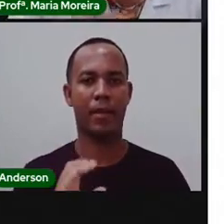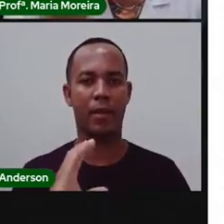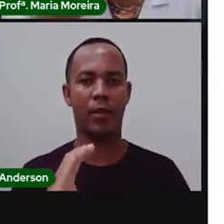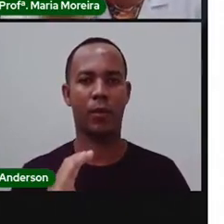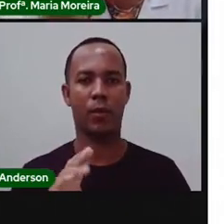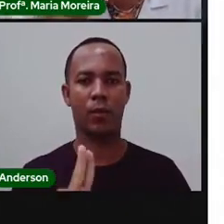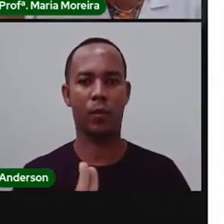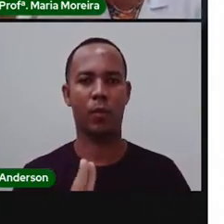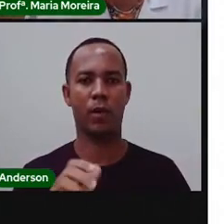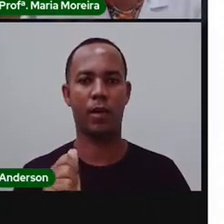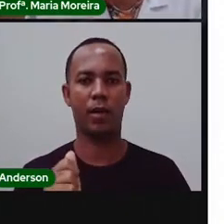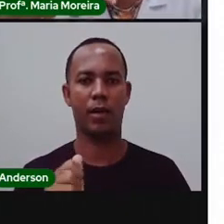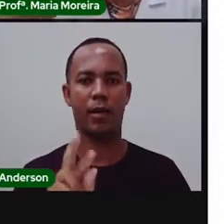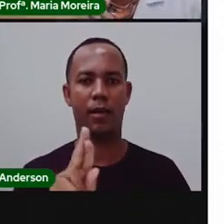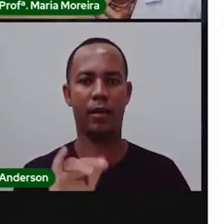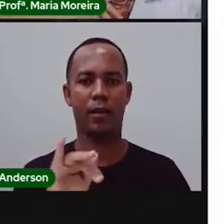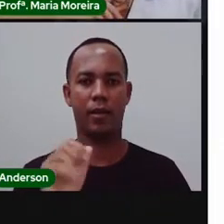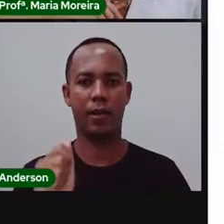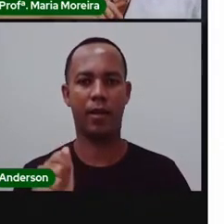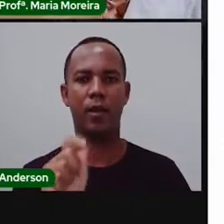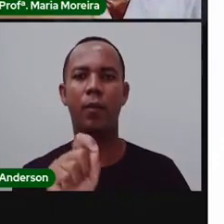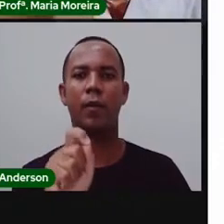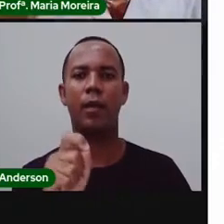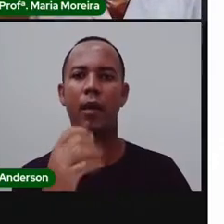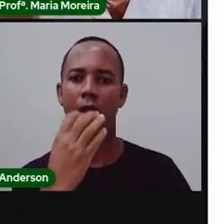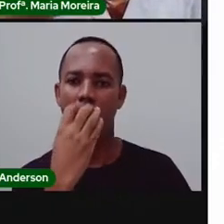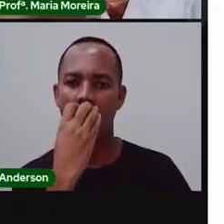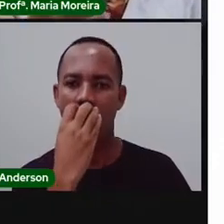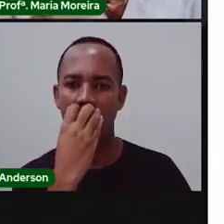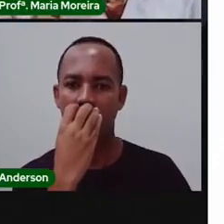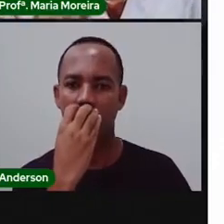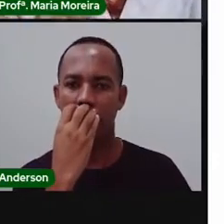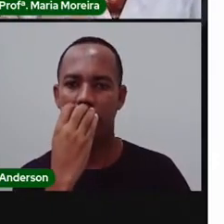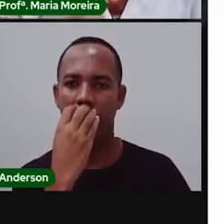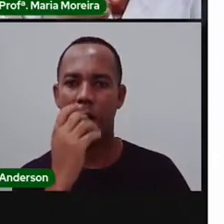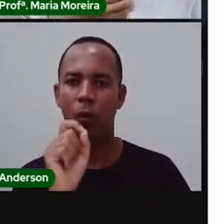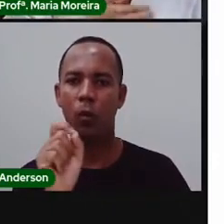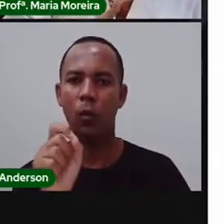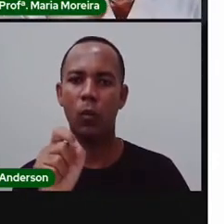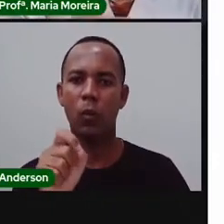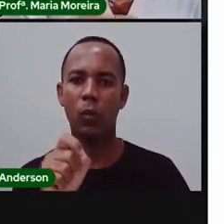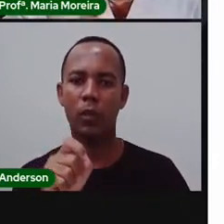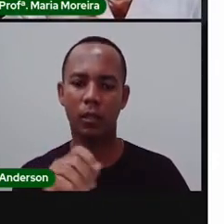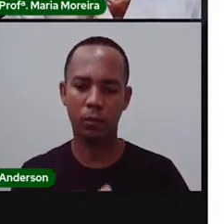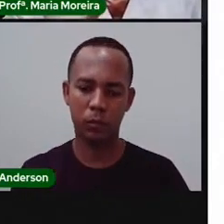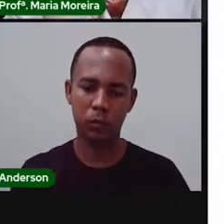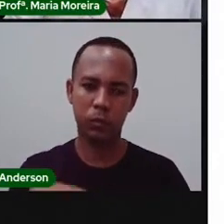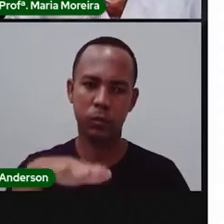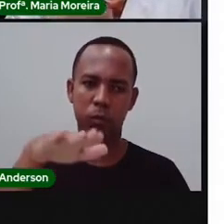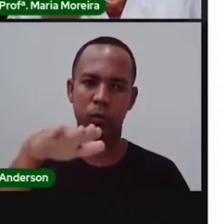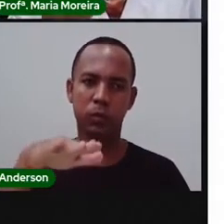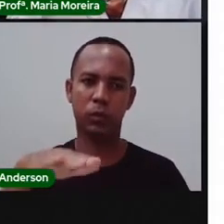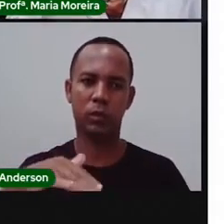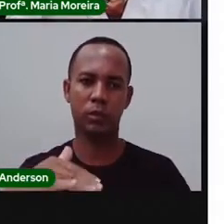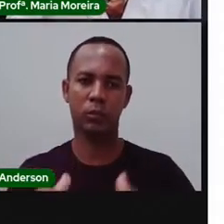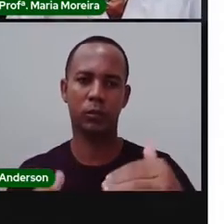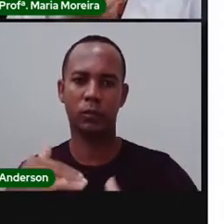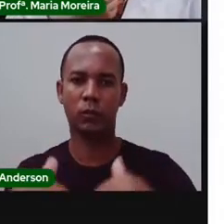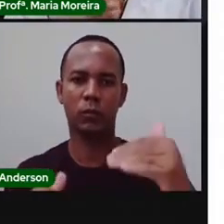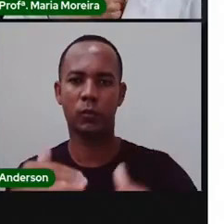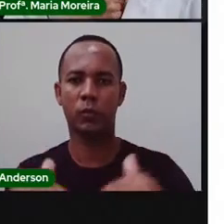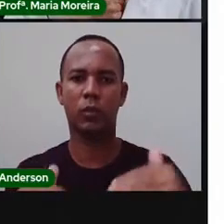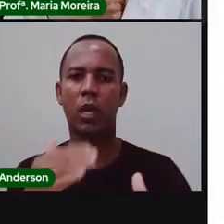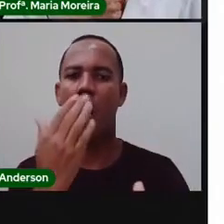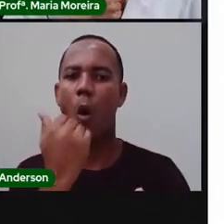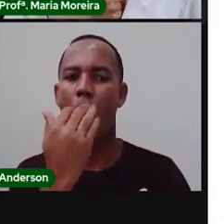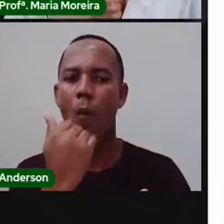quê? Isso aí, sobre os animais que a gente cria. Alguns a gente pega um afeto maior, mas que é o quê? Para a nossa